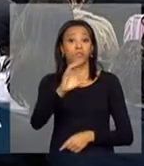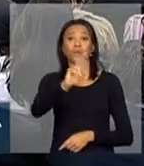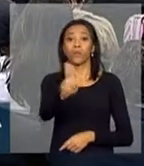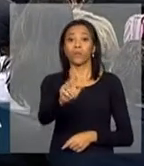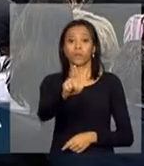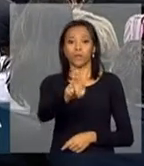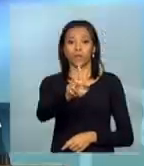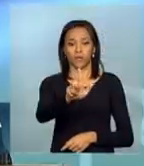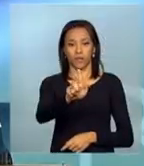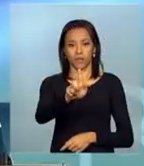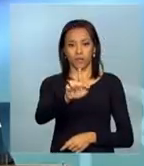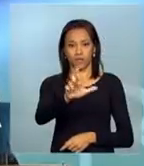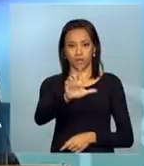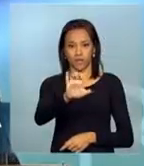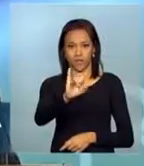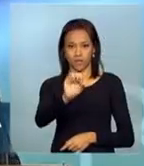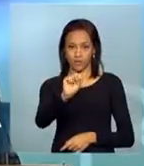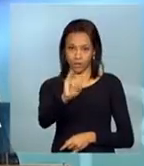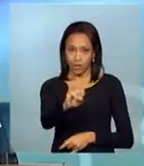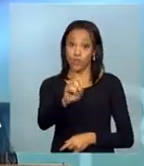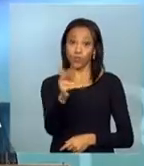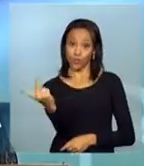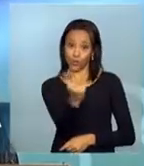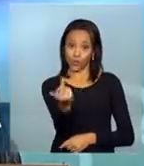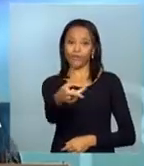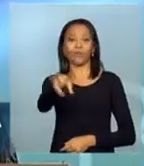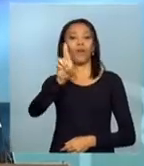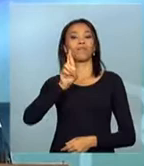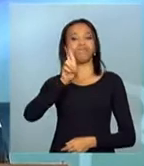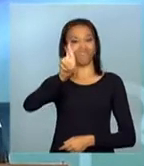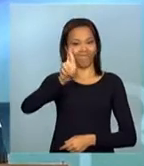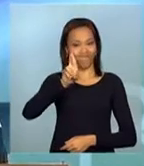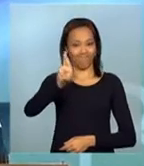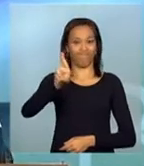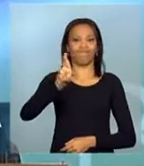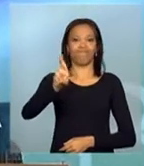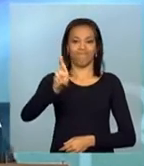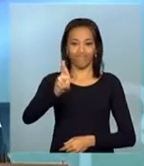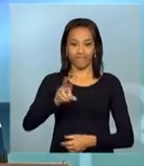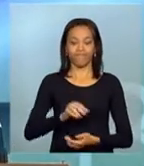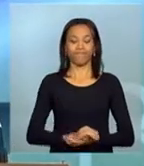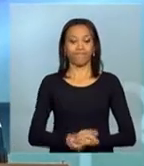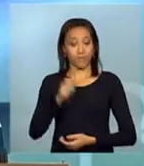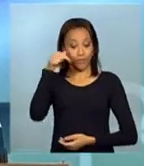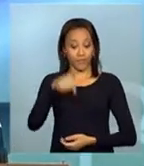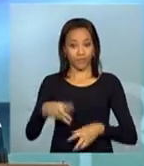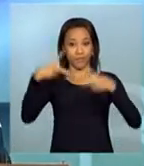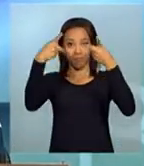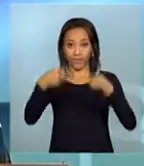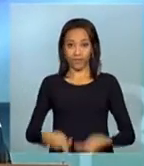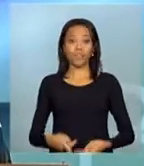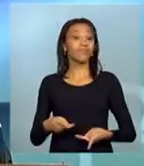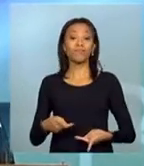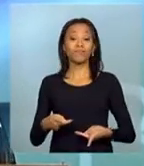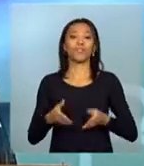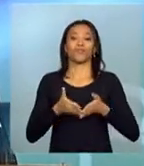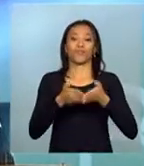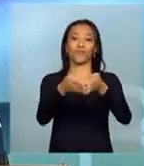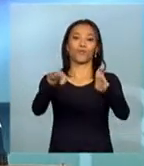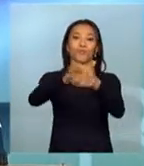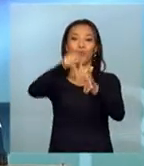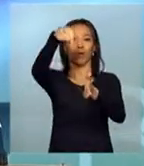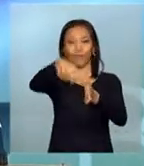Civil, que foram os responsáveis por esse projeto dos portos no Brasil.